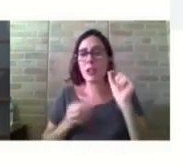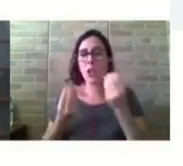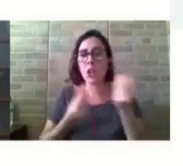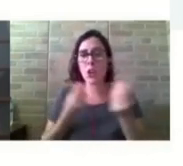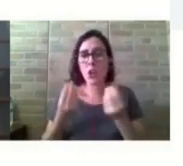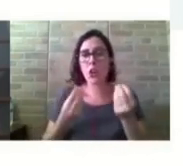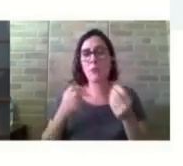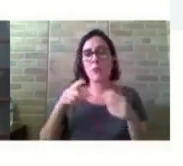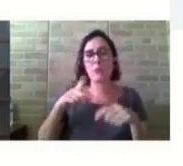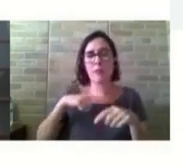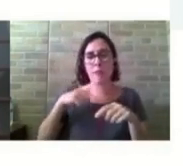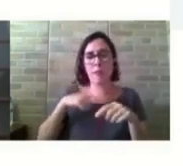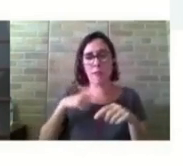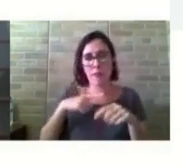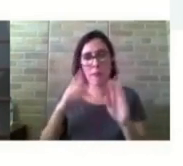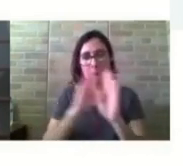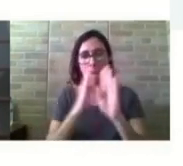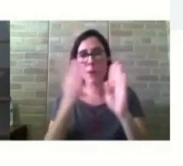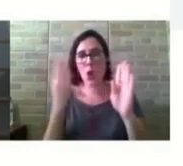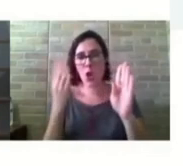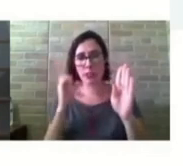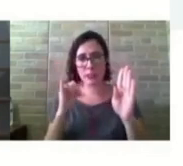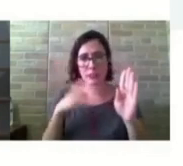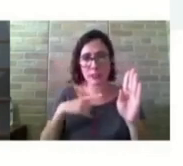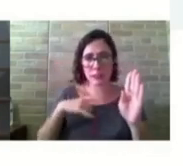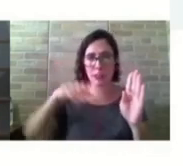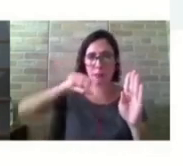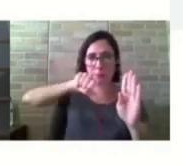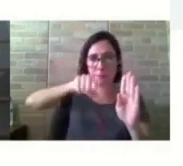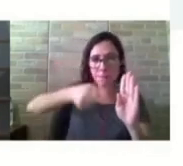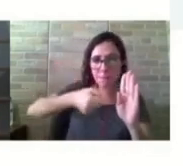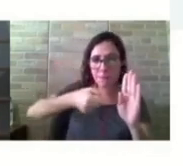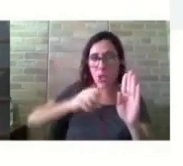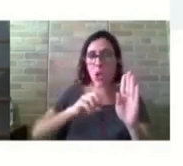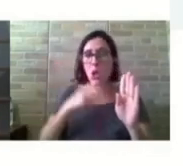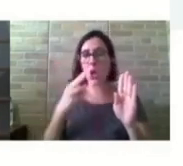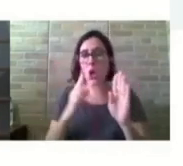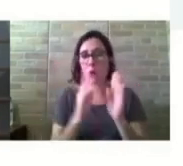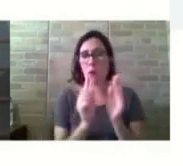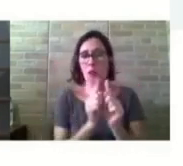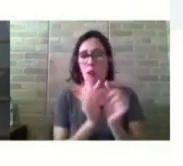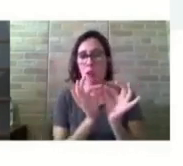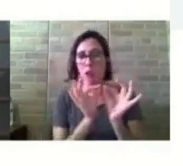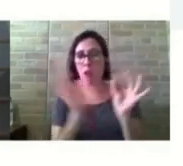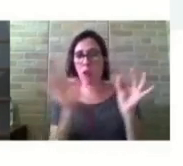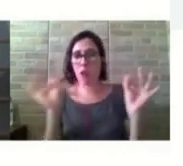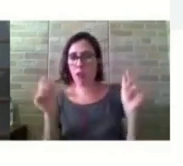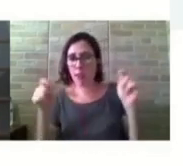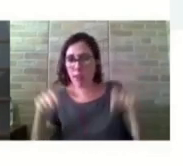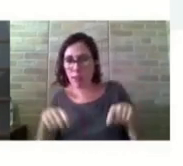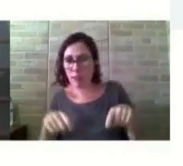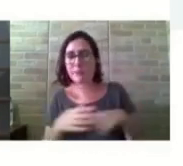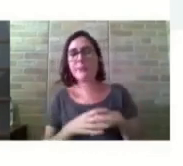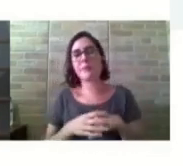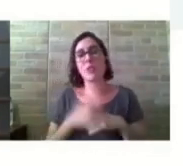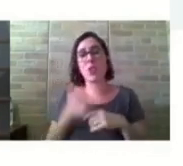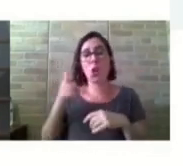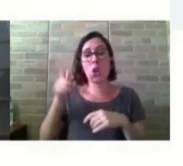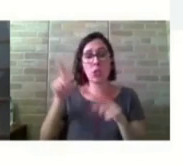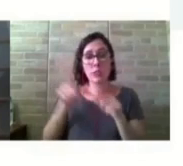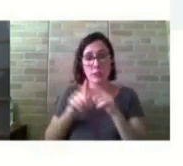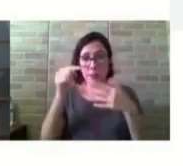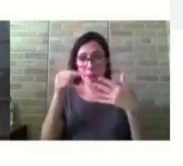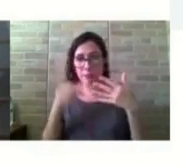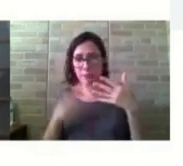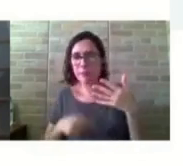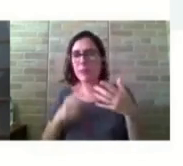adequado, tá? Outro elemento também que foi considerado acessível foi referente